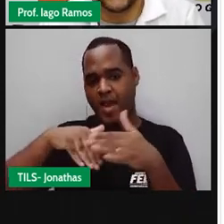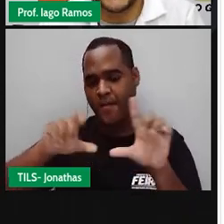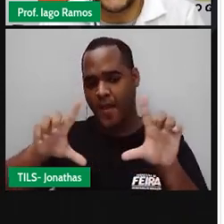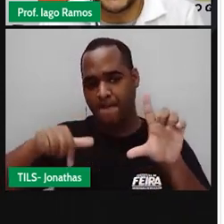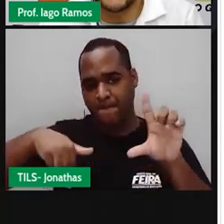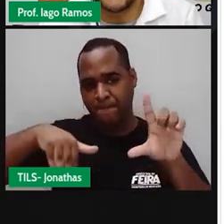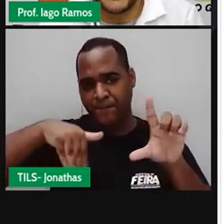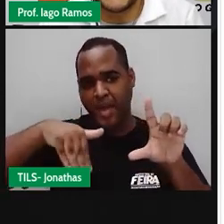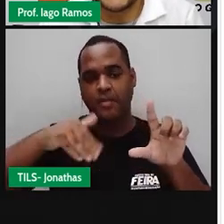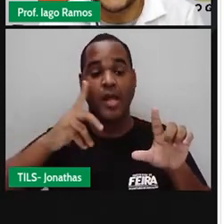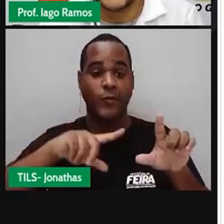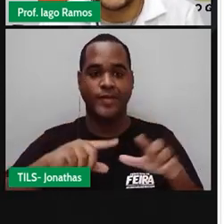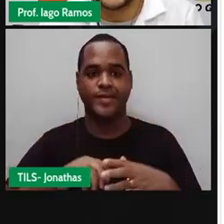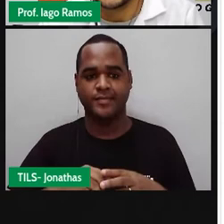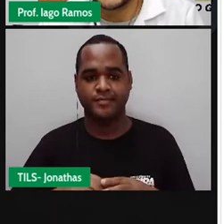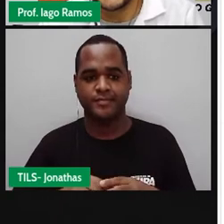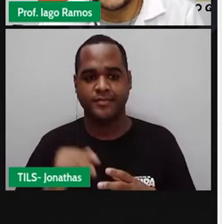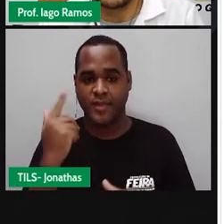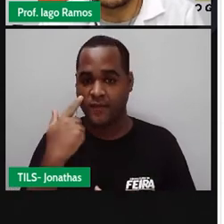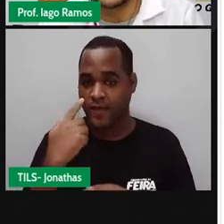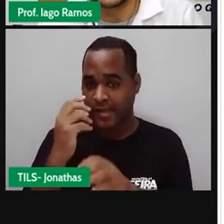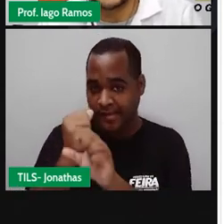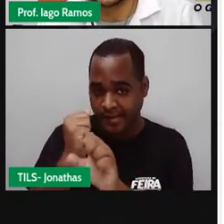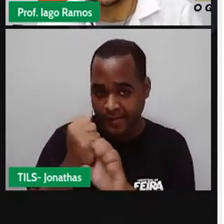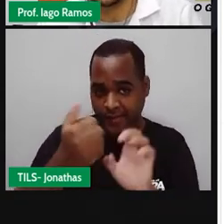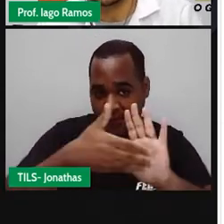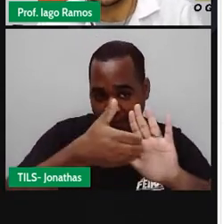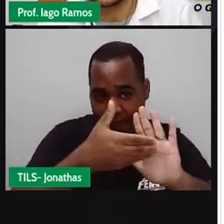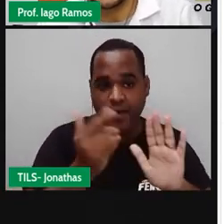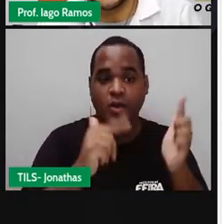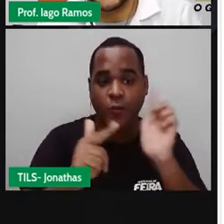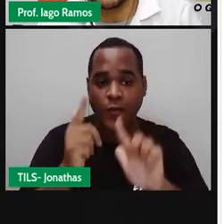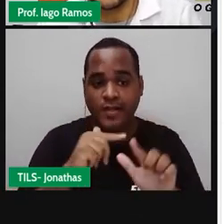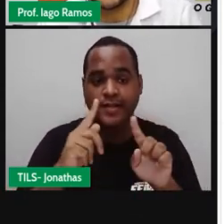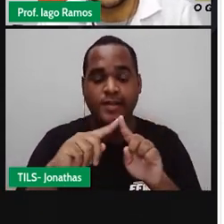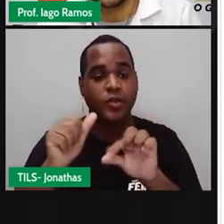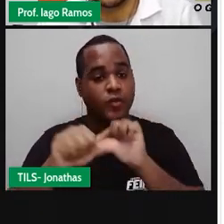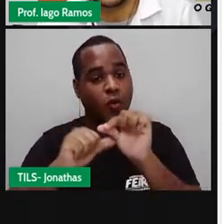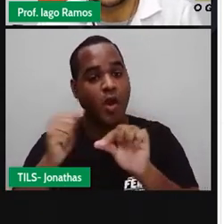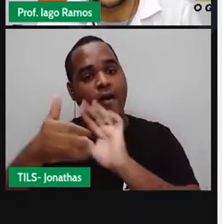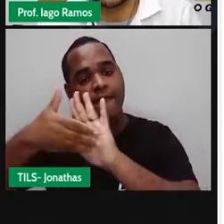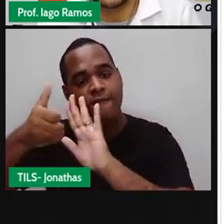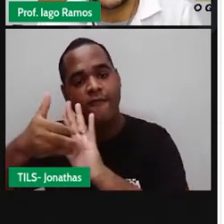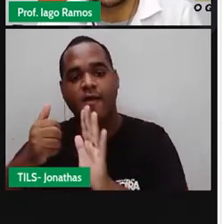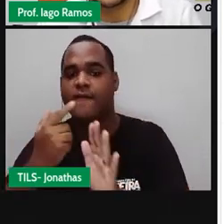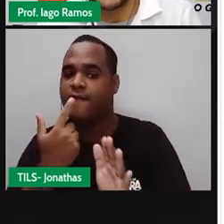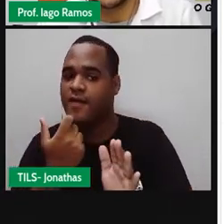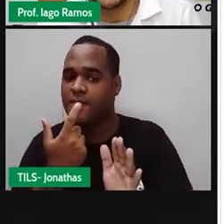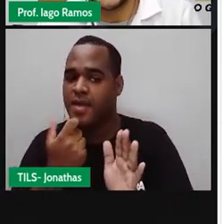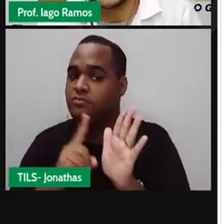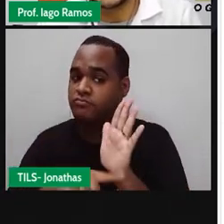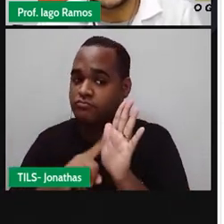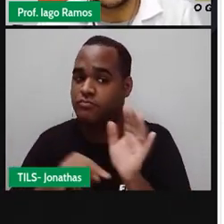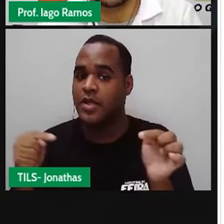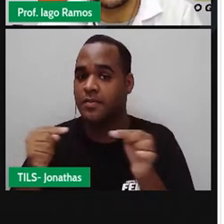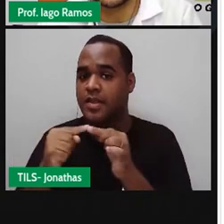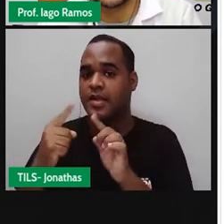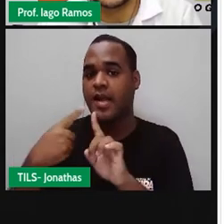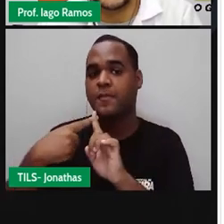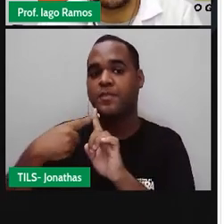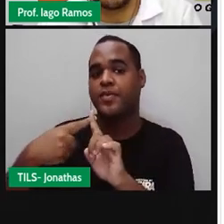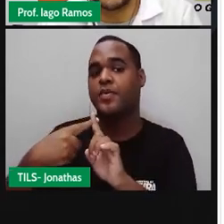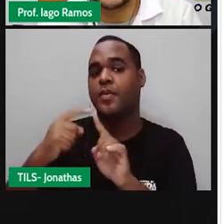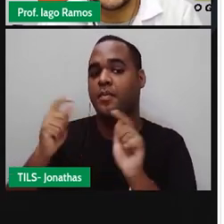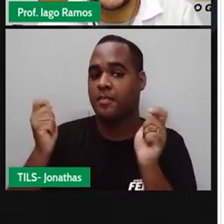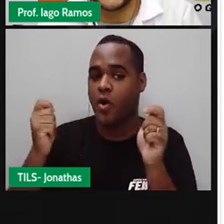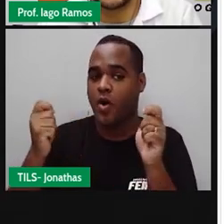de gols que o time fez. Tira a quantidade de gols que sofreu. O que sobra é o saldo. Esse saldo pode